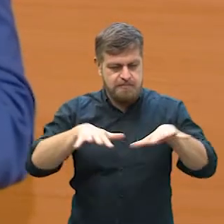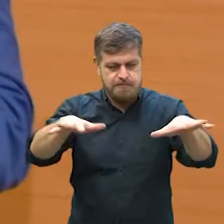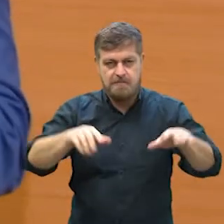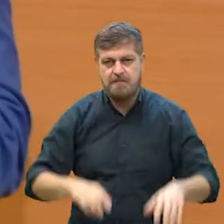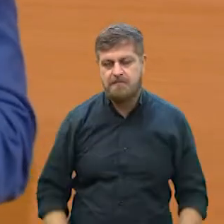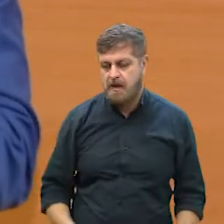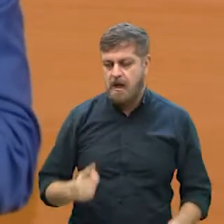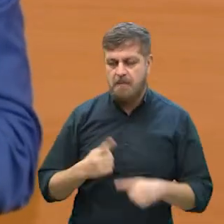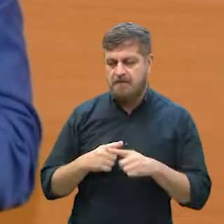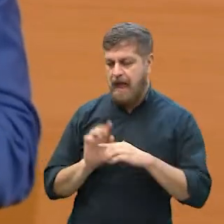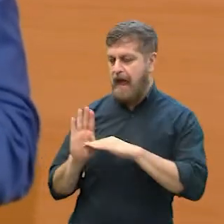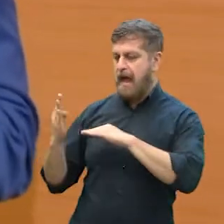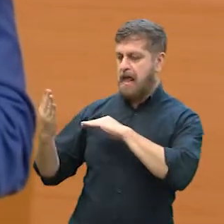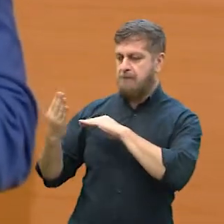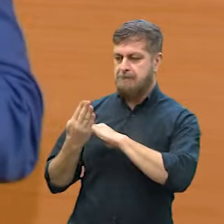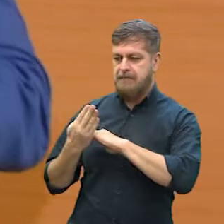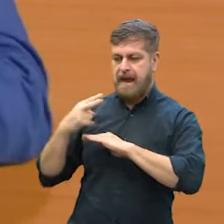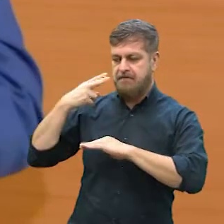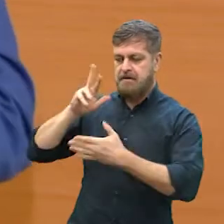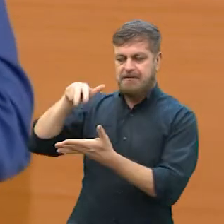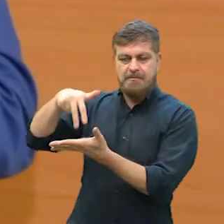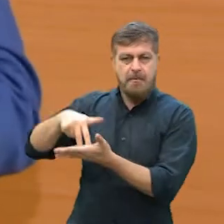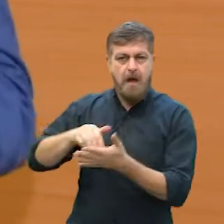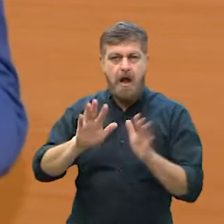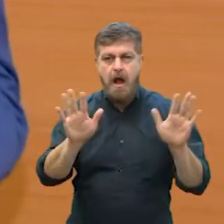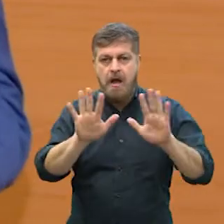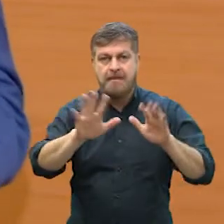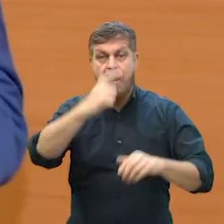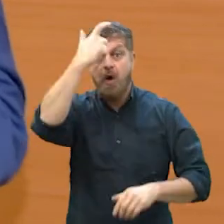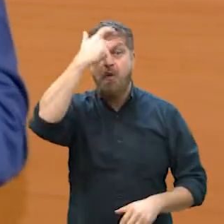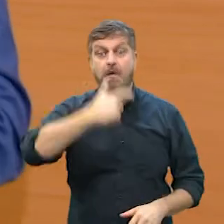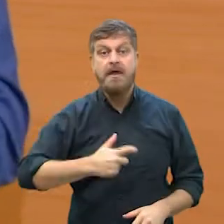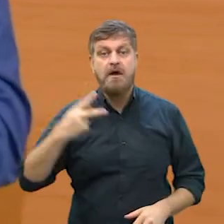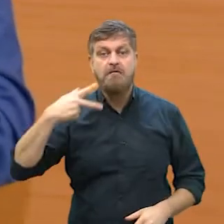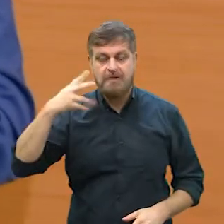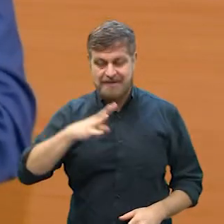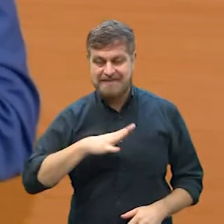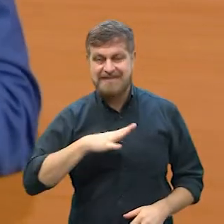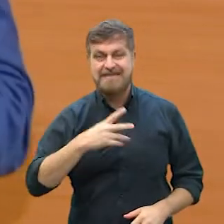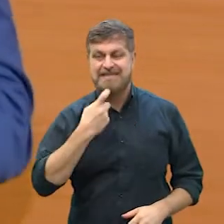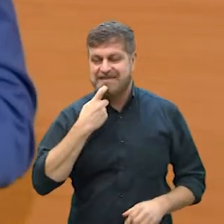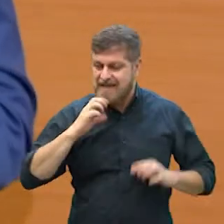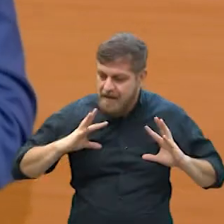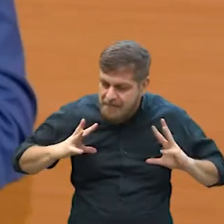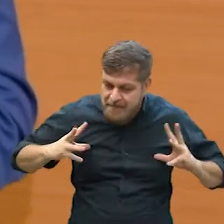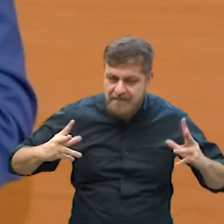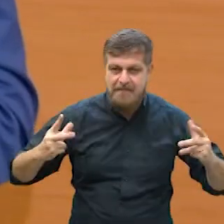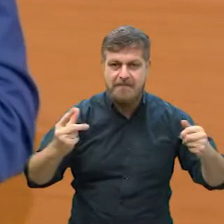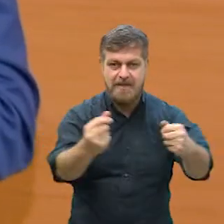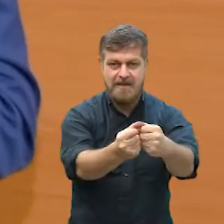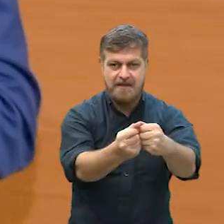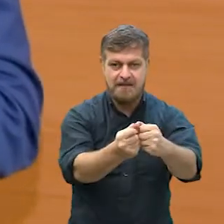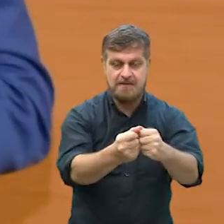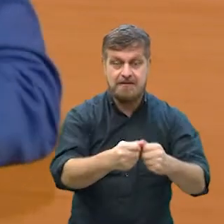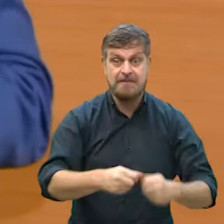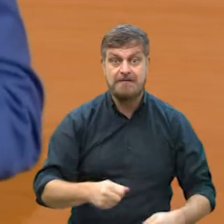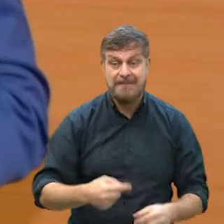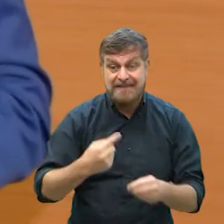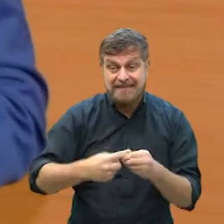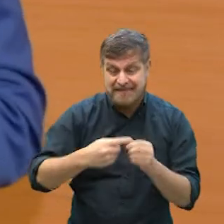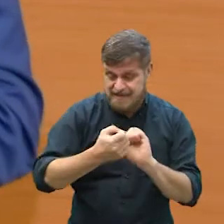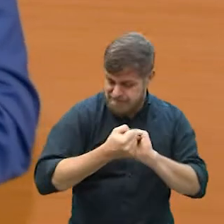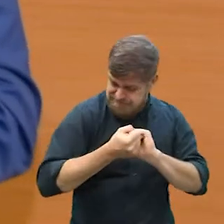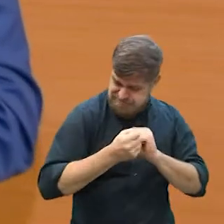muitas vezes a vereadora de determinada região, A, B, tem essa discussão. Não, eu sou vereador da cidade de Campinas, né? Campinas é